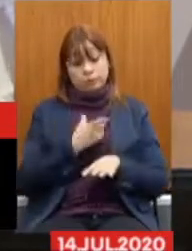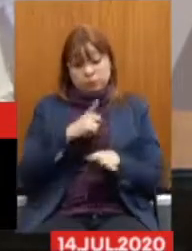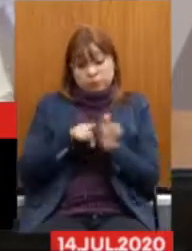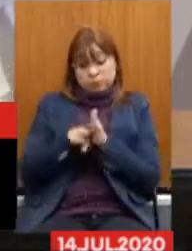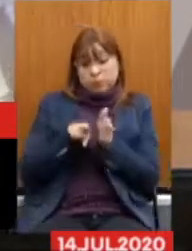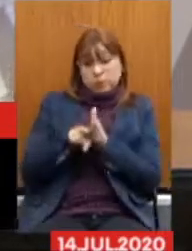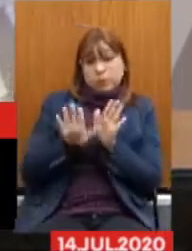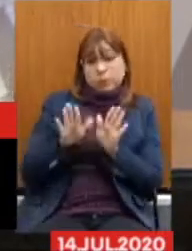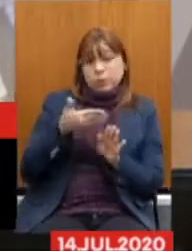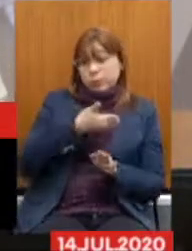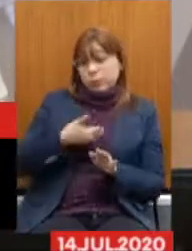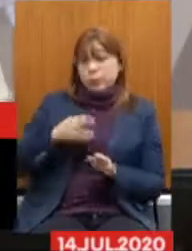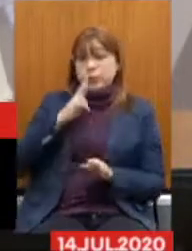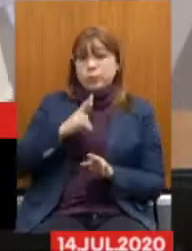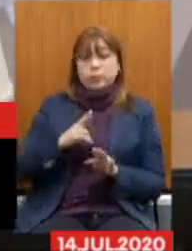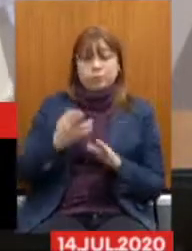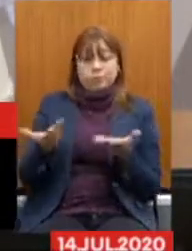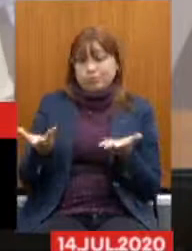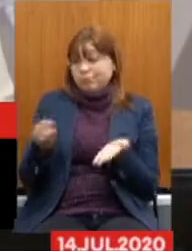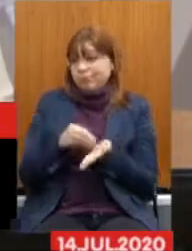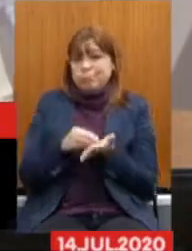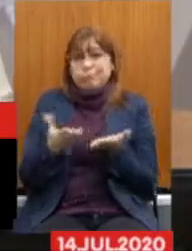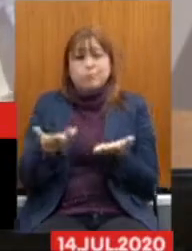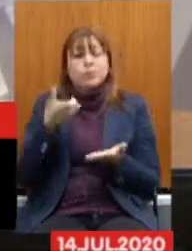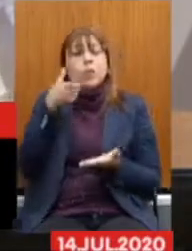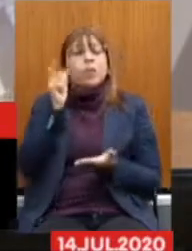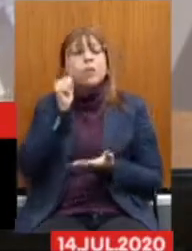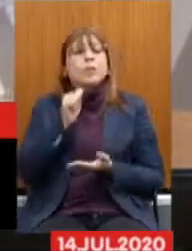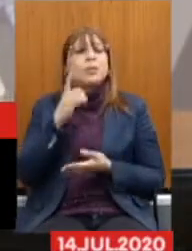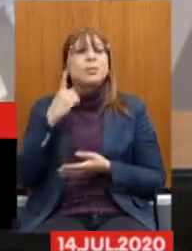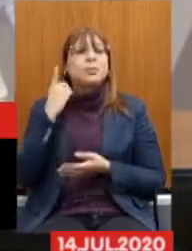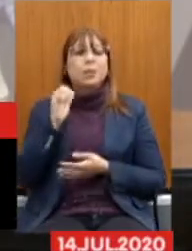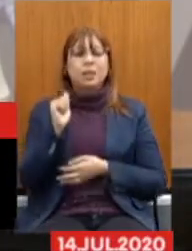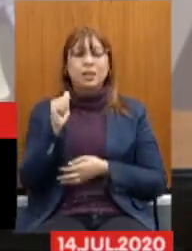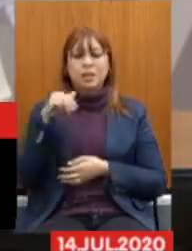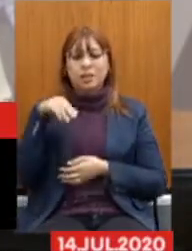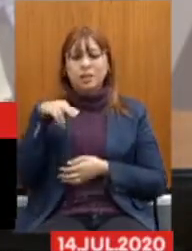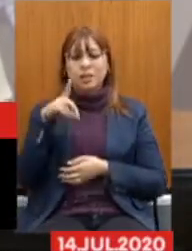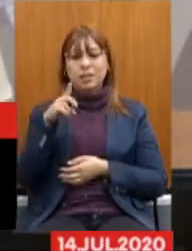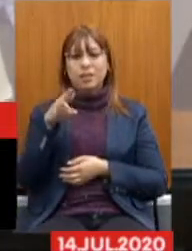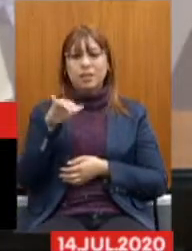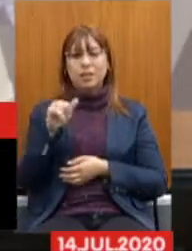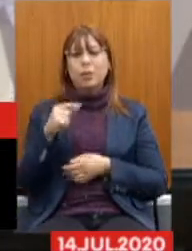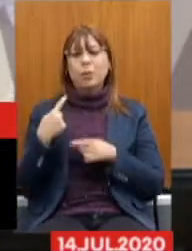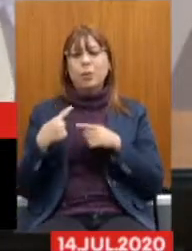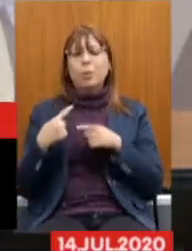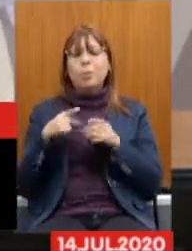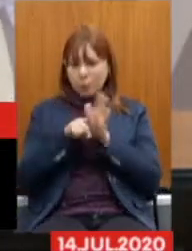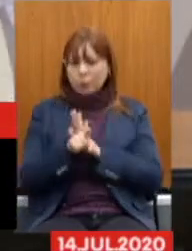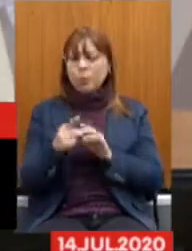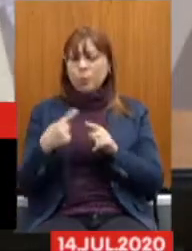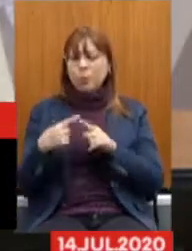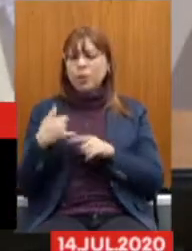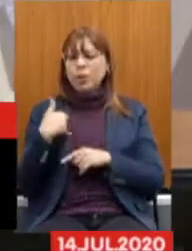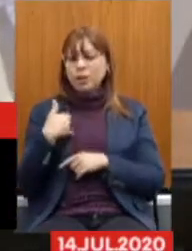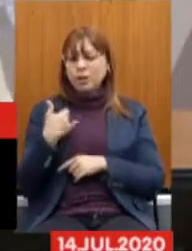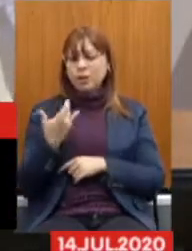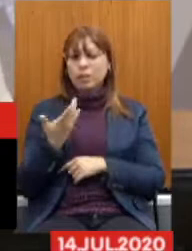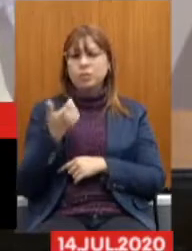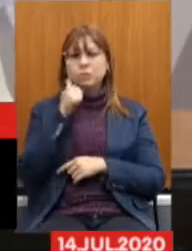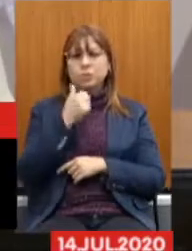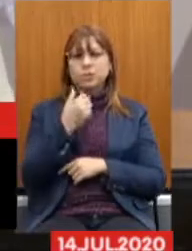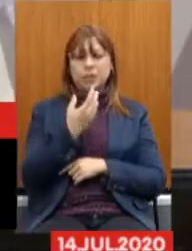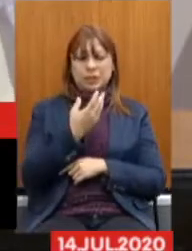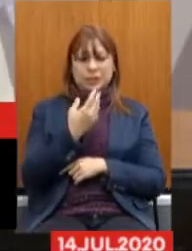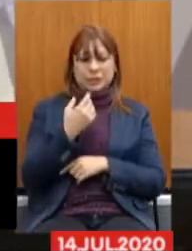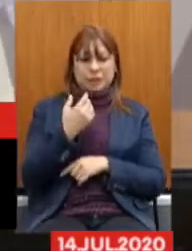Ninguém aqui Do governo Para responder Ontem a deputada Andréa de Jesus Perguntou Por que a idade Das mulheres Está aumentando Sete anos E